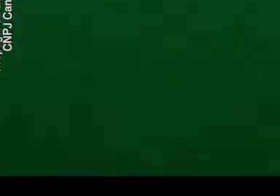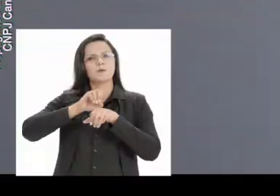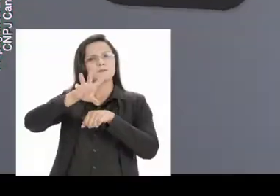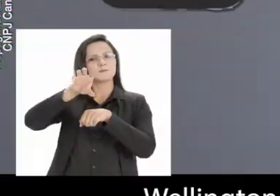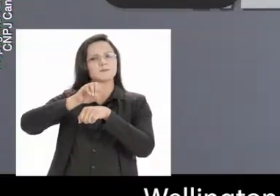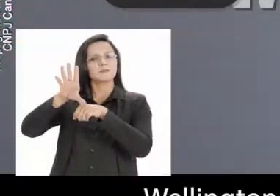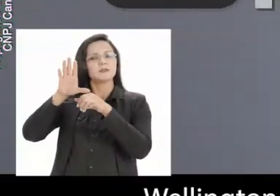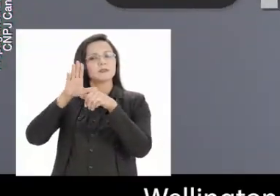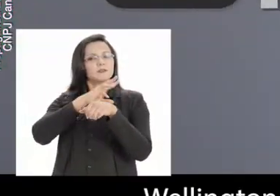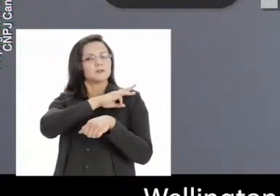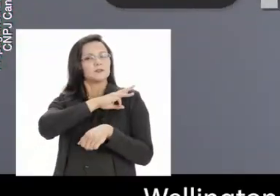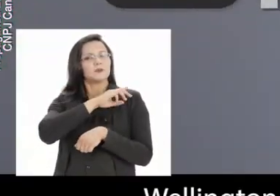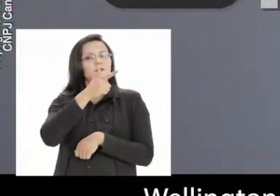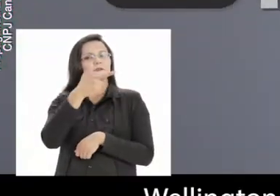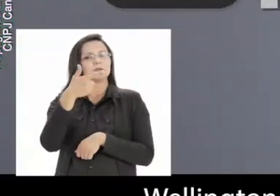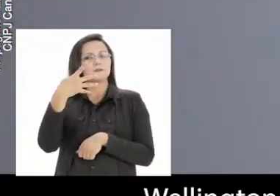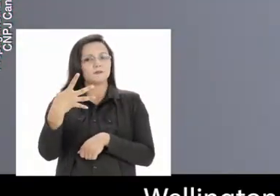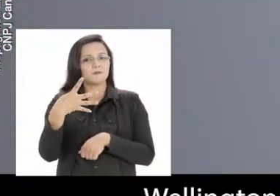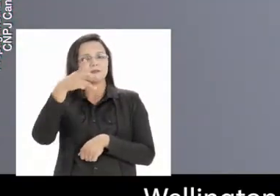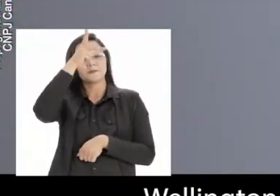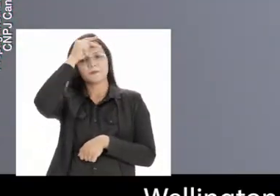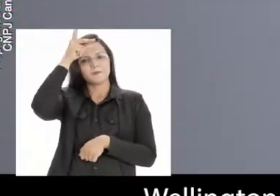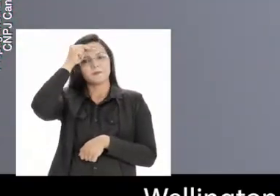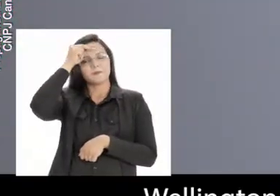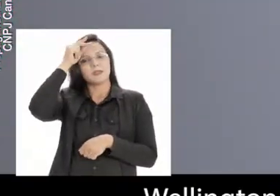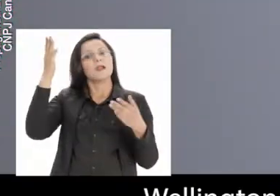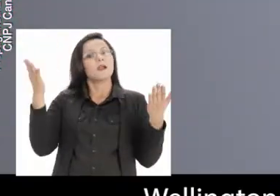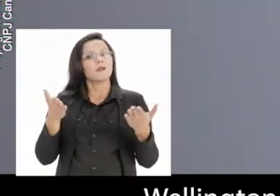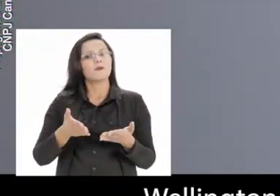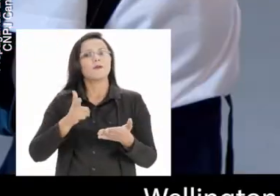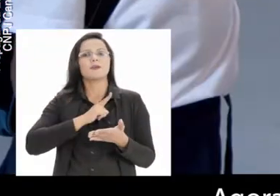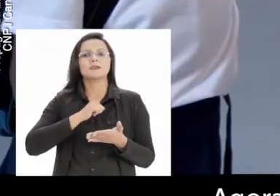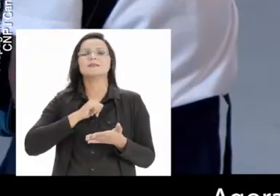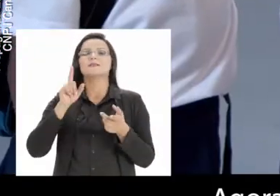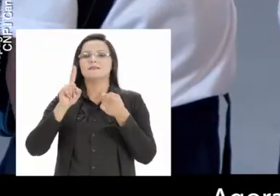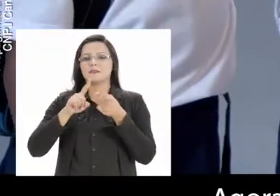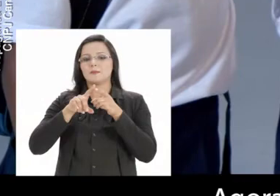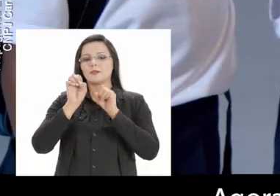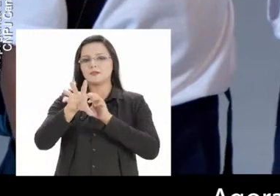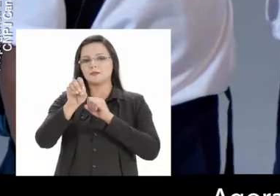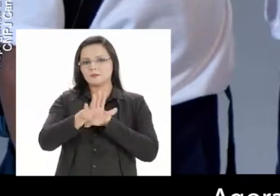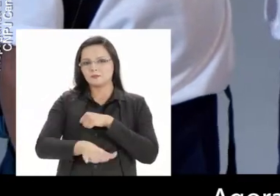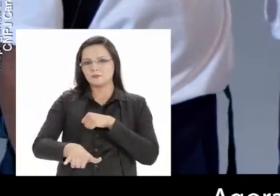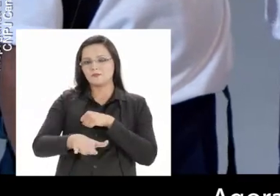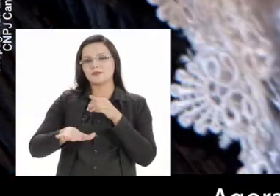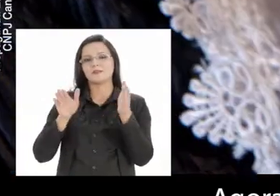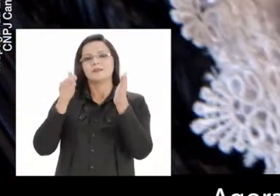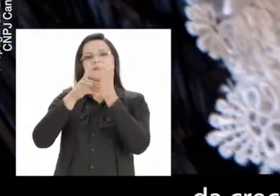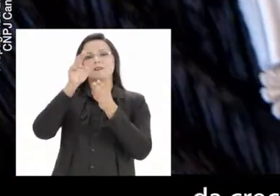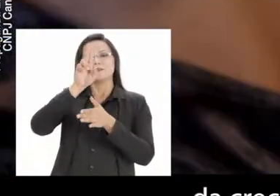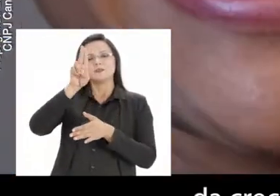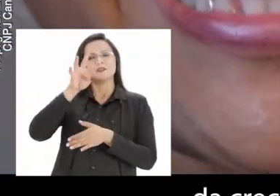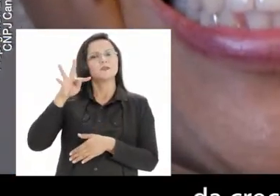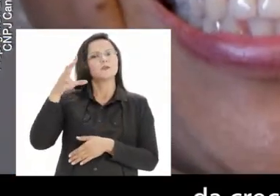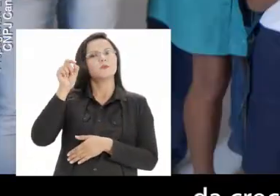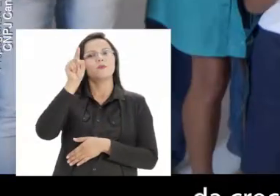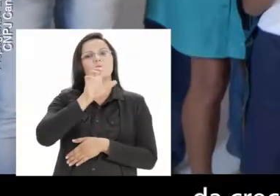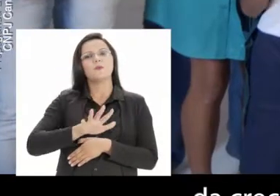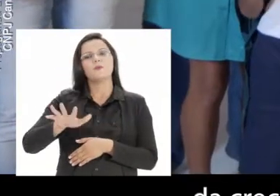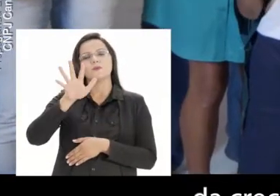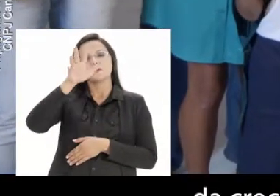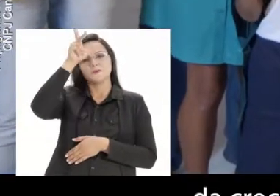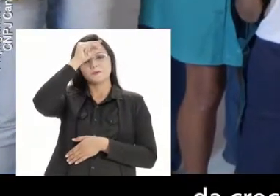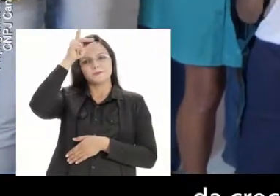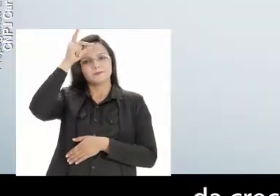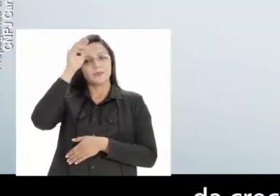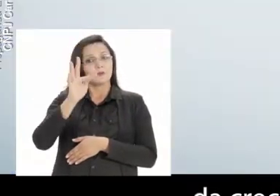O Wellington levou o ensino médio para os 224 municípios. Agora vai levar o ciclo completo da educação, da creche à universidade, para